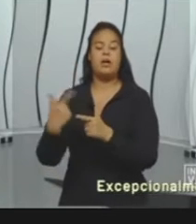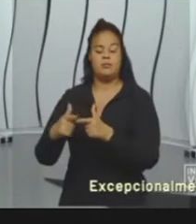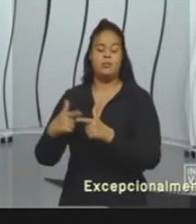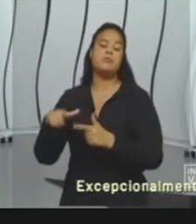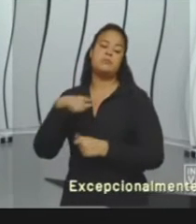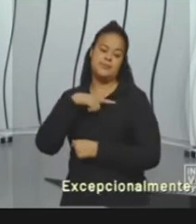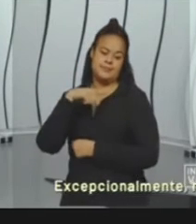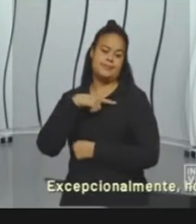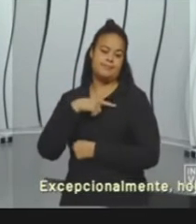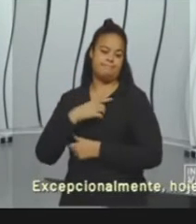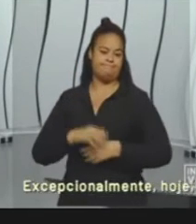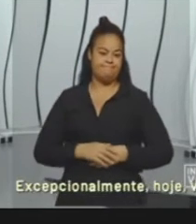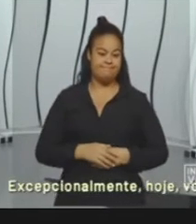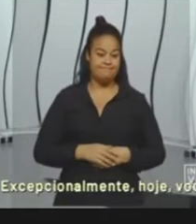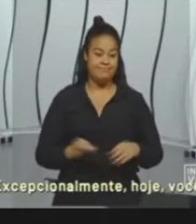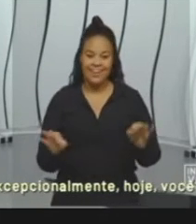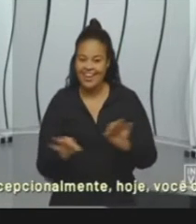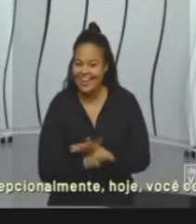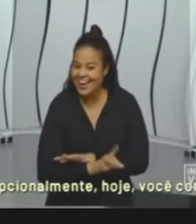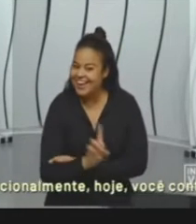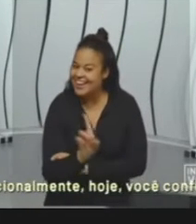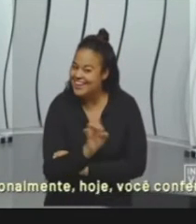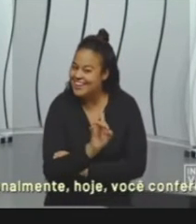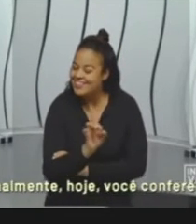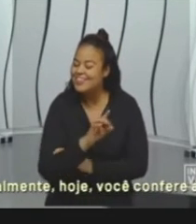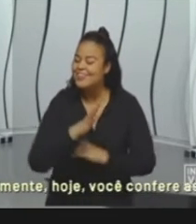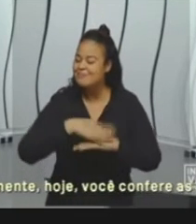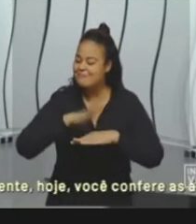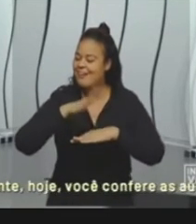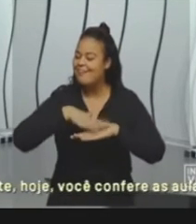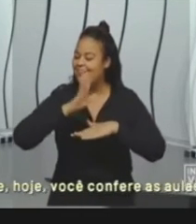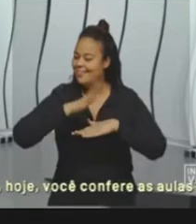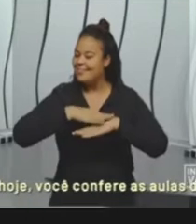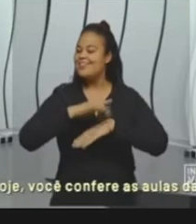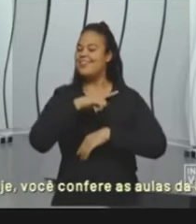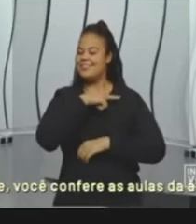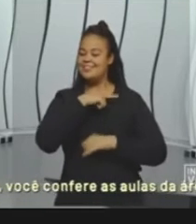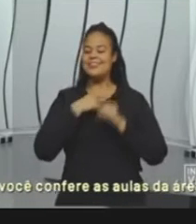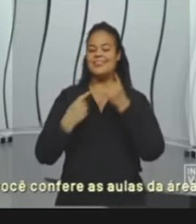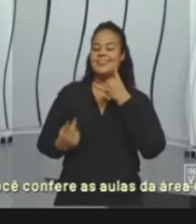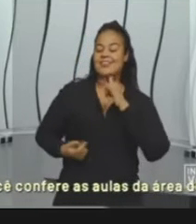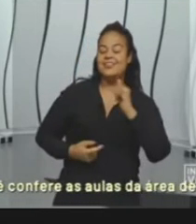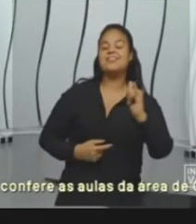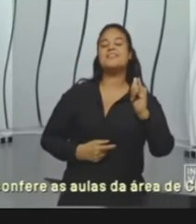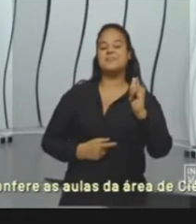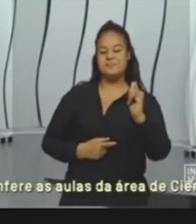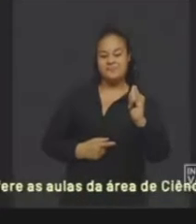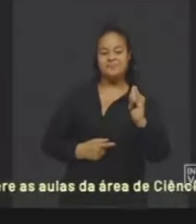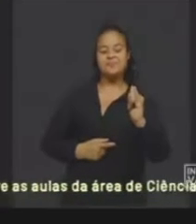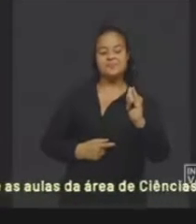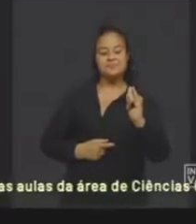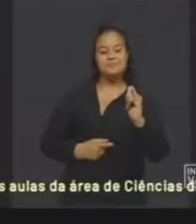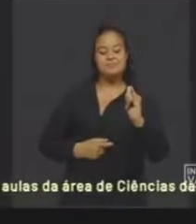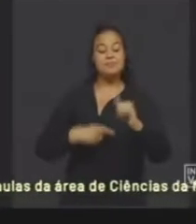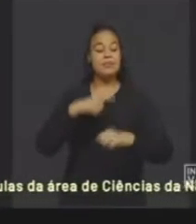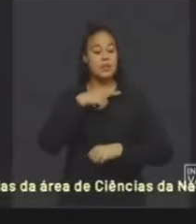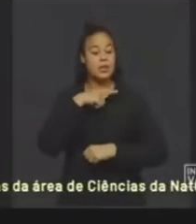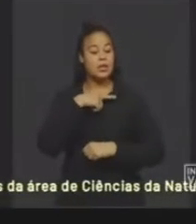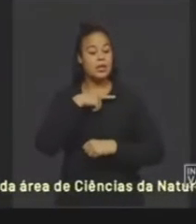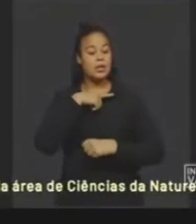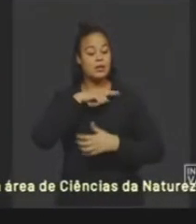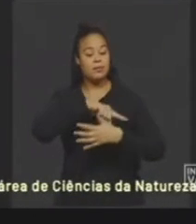Não acabou. Você achou que só existia isso de forma de energia renovável? Não. Temos também energia